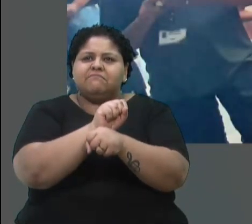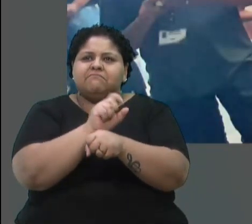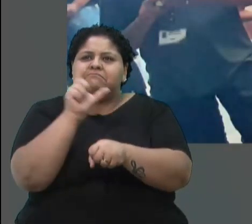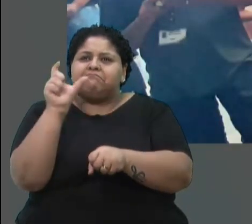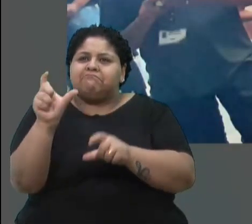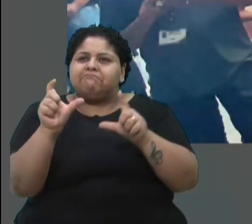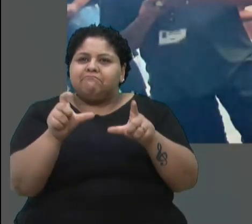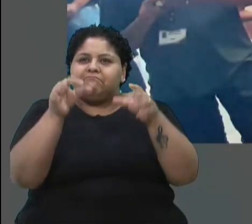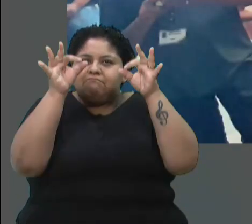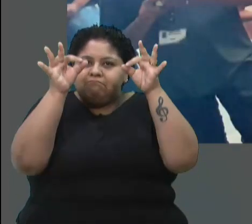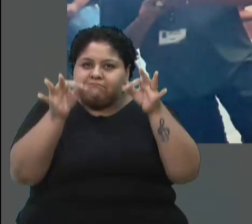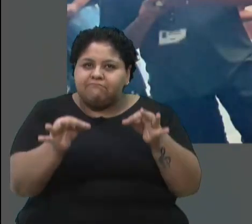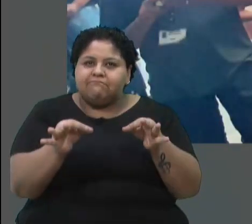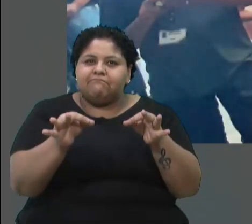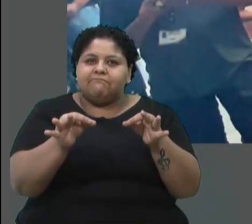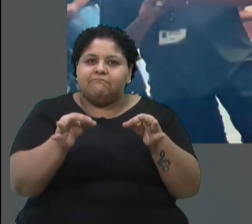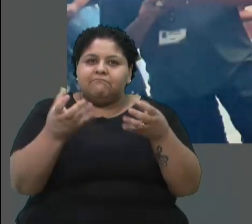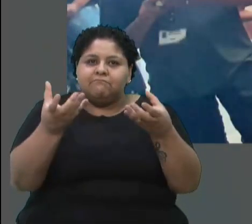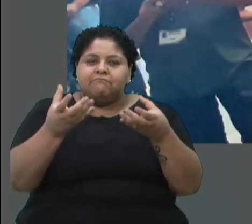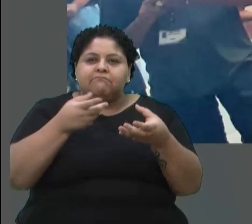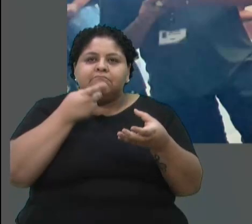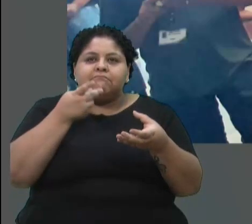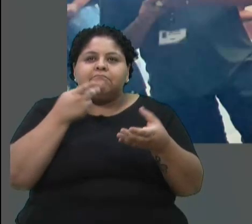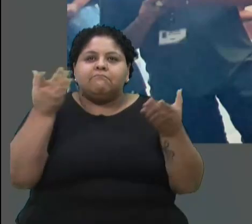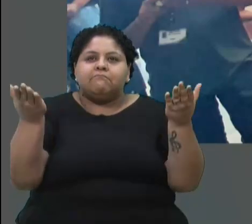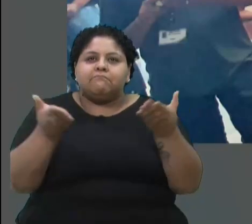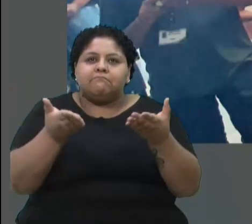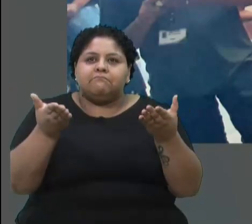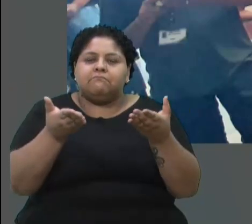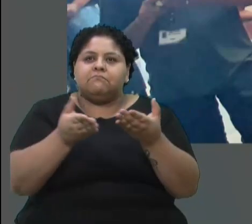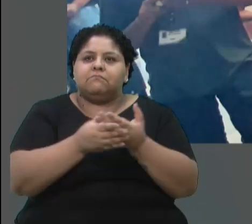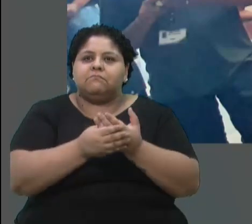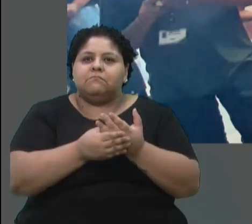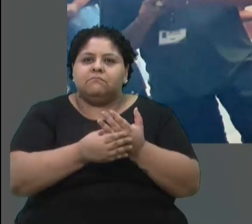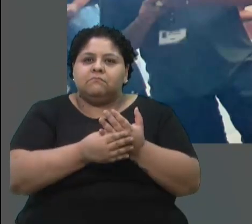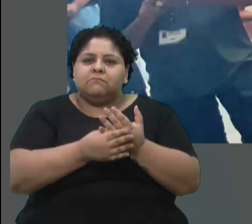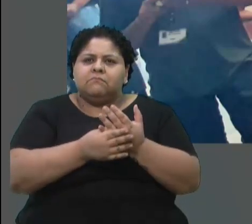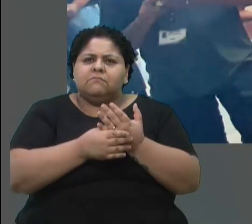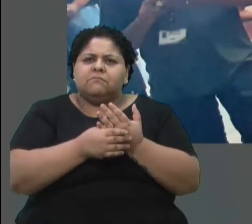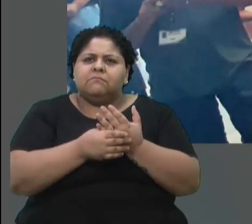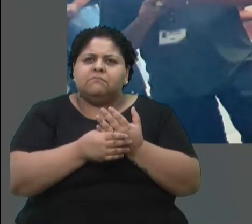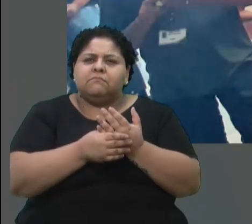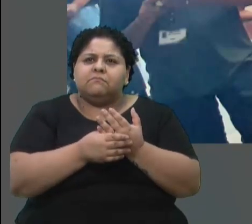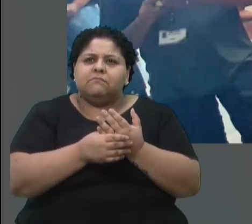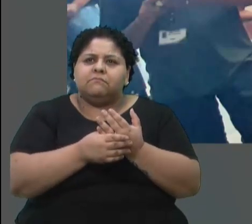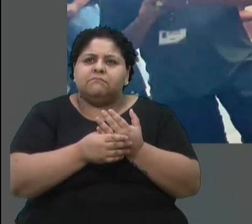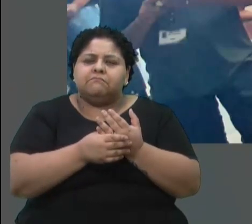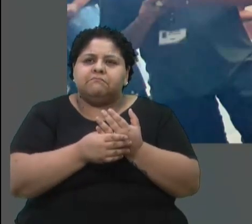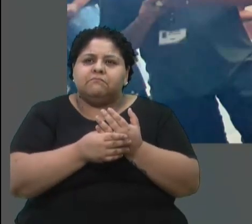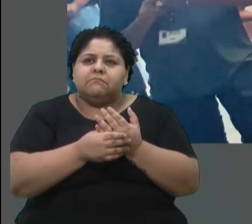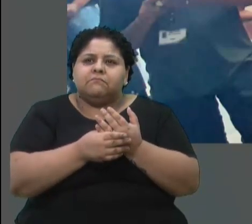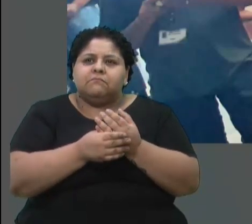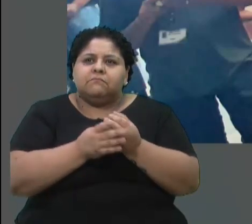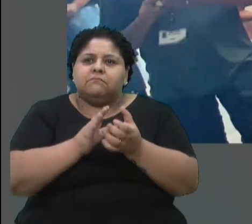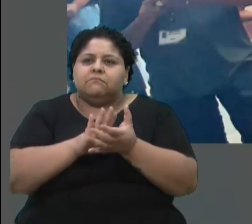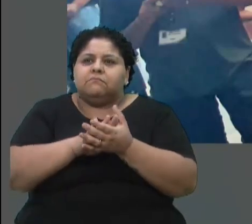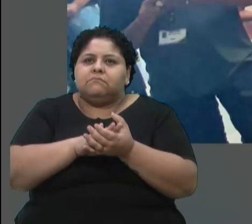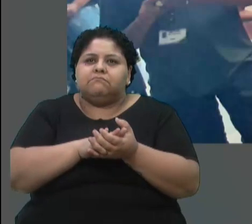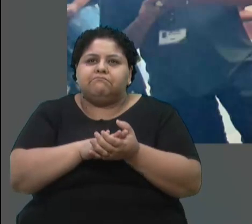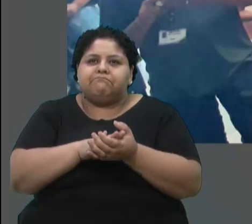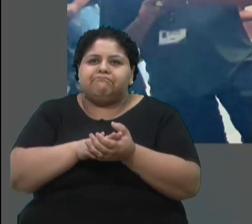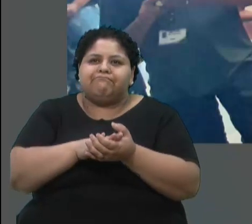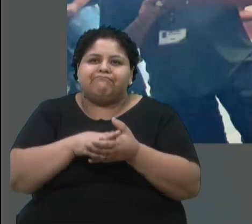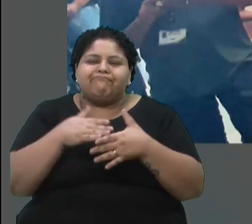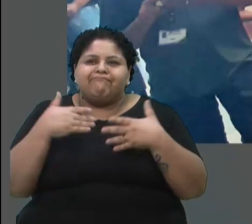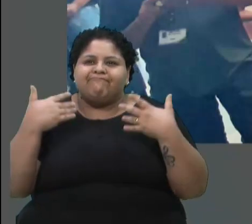queria me expressar aqui, a gente fica até sem